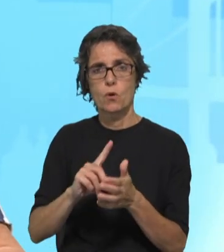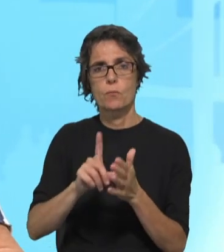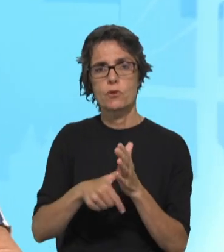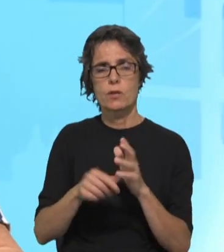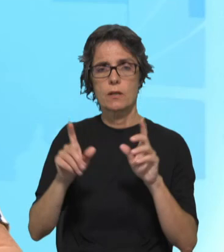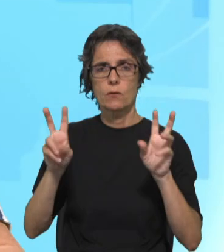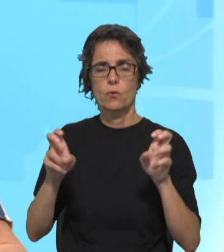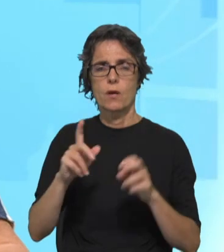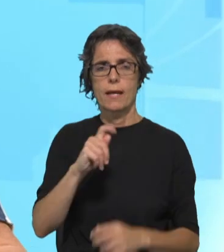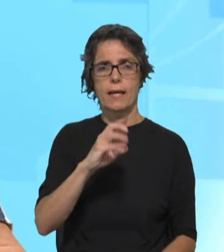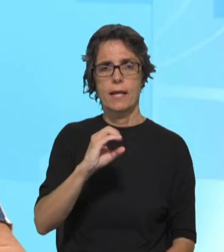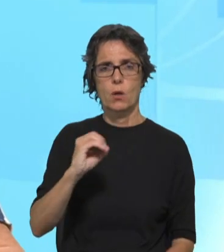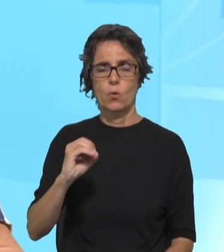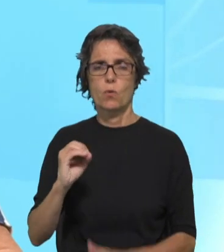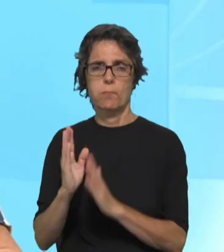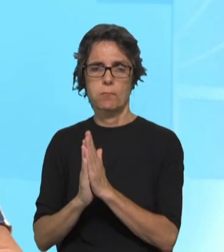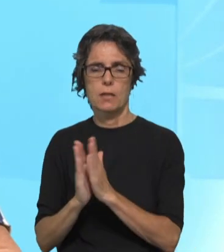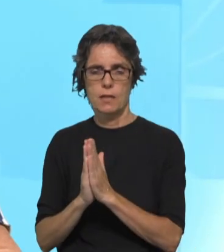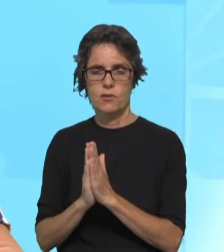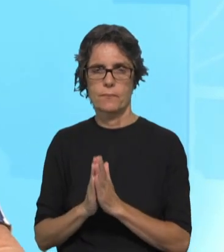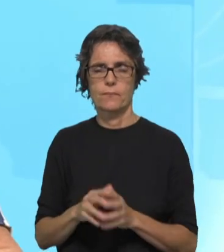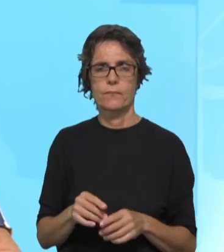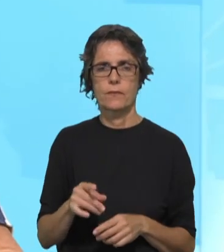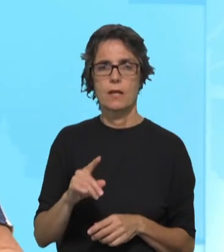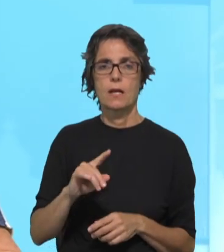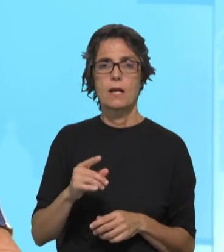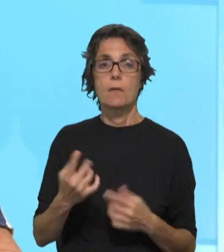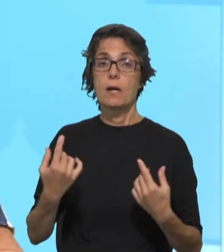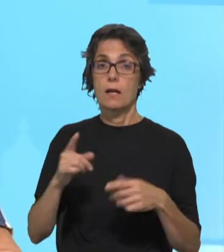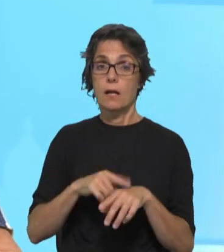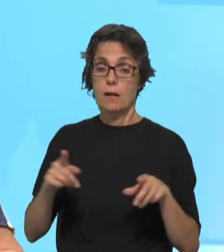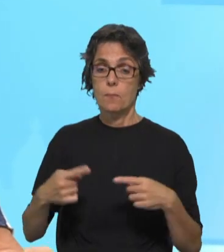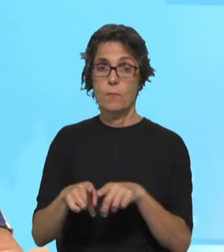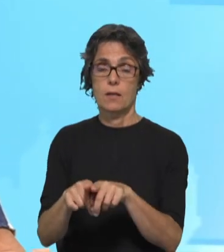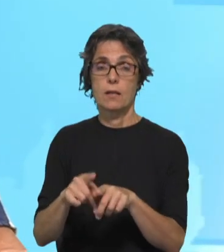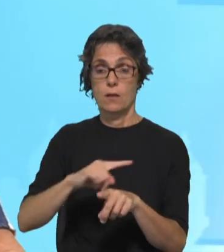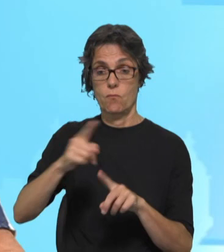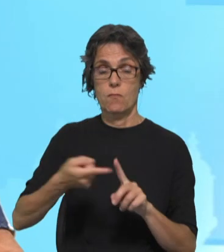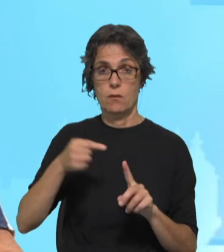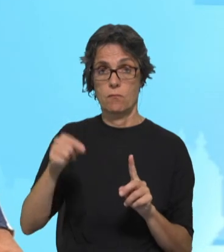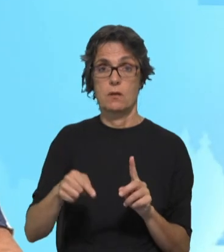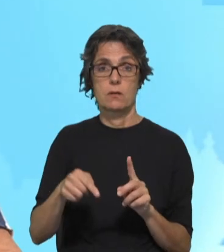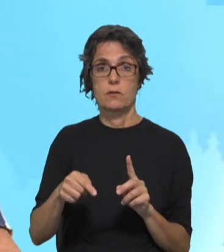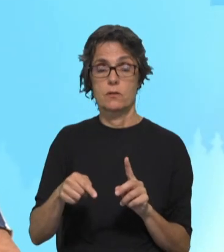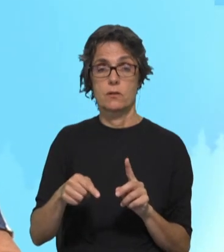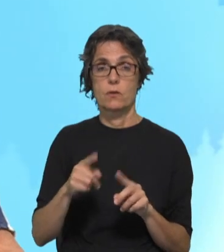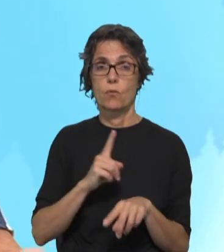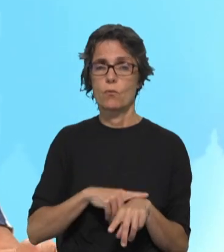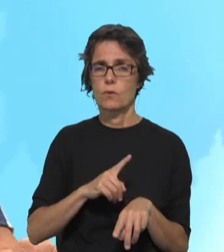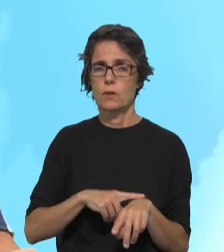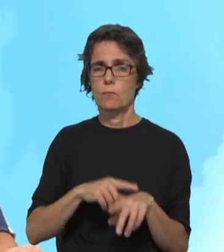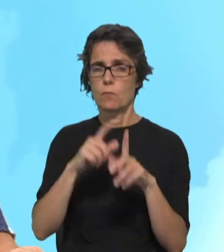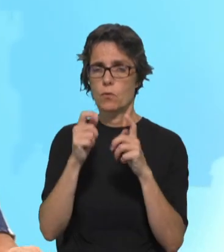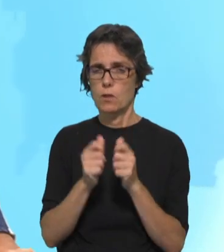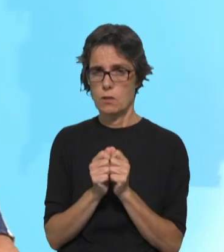-Egrejas, não é? Mas, entretanto, este ano até o tempo de oração ecuménica